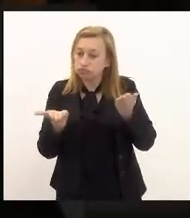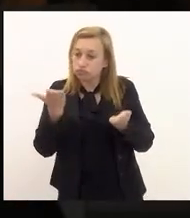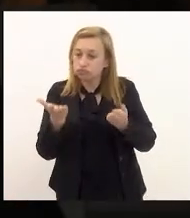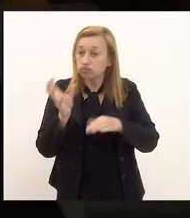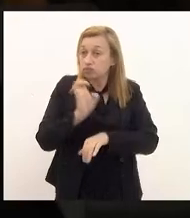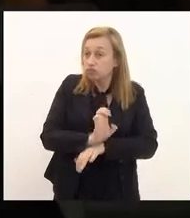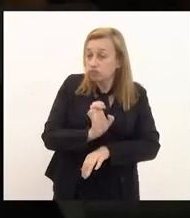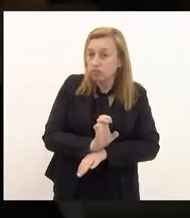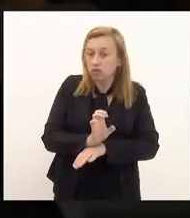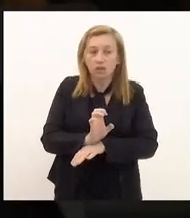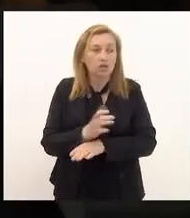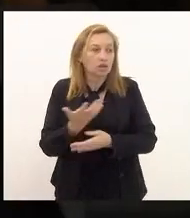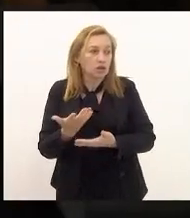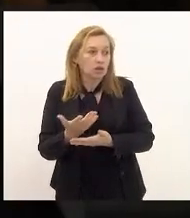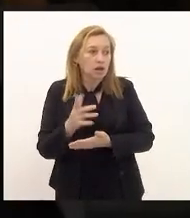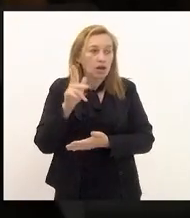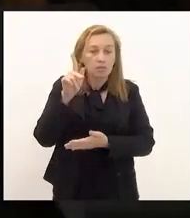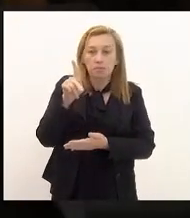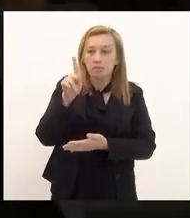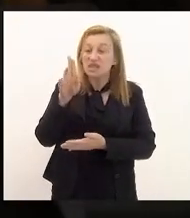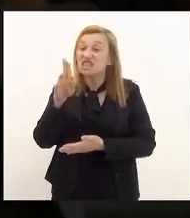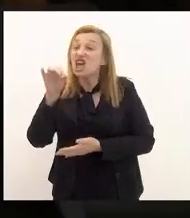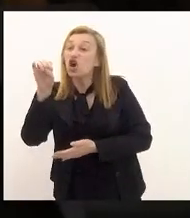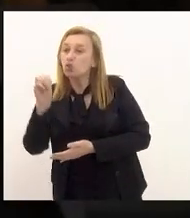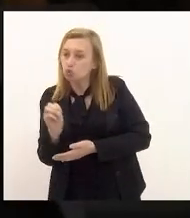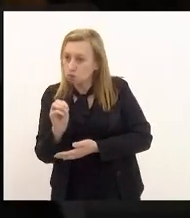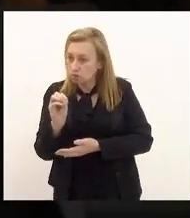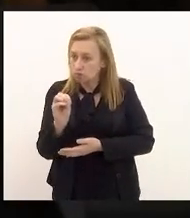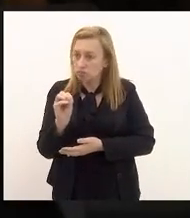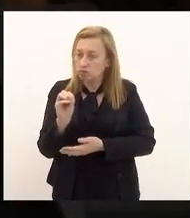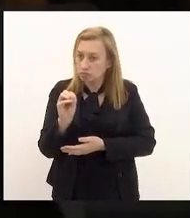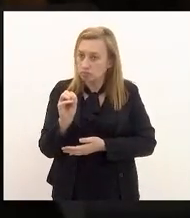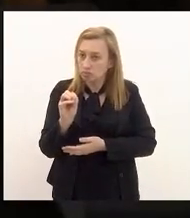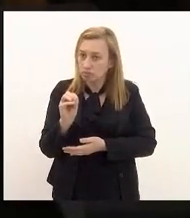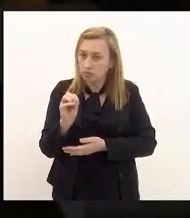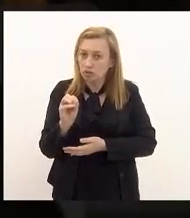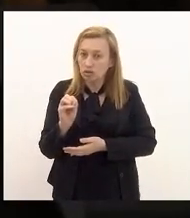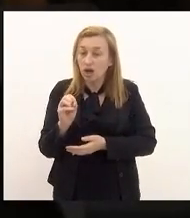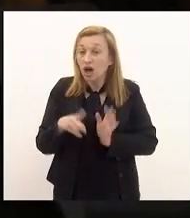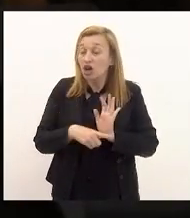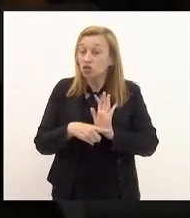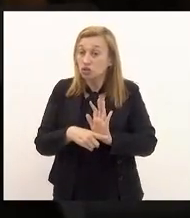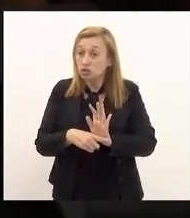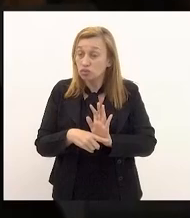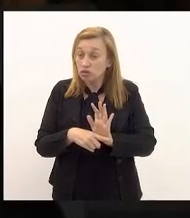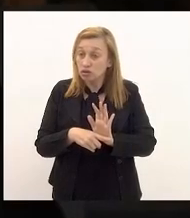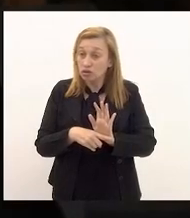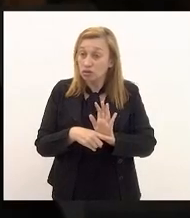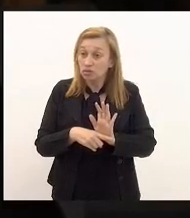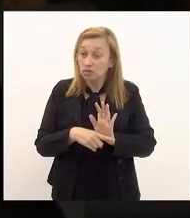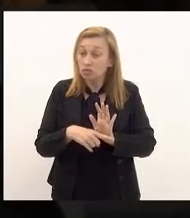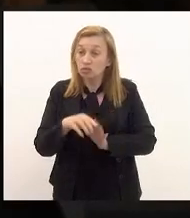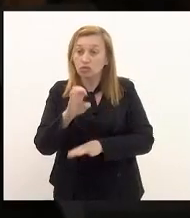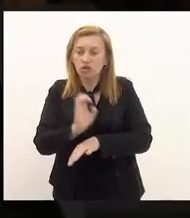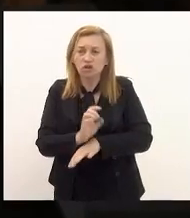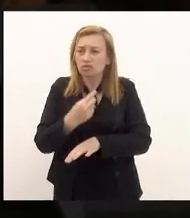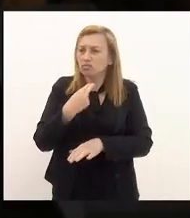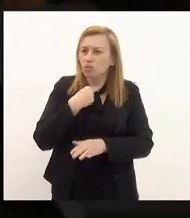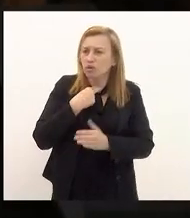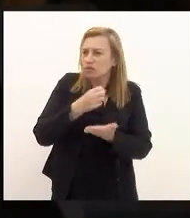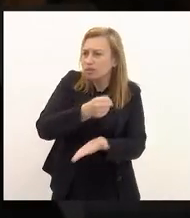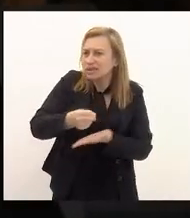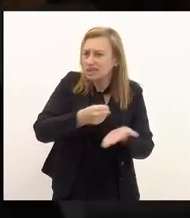Estado a suposta pseudo suadezã diriam os franceses recuperação fiscal do Estado não pode estar baseada